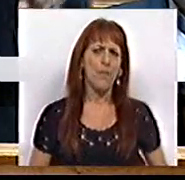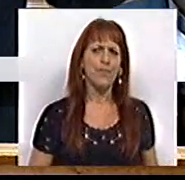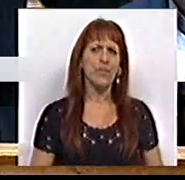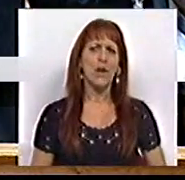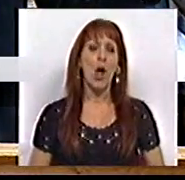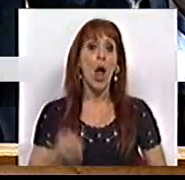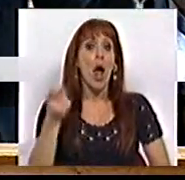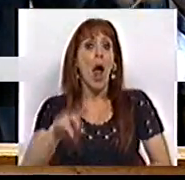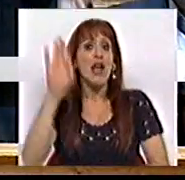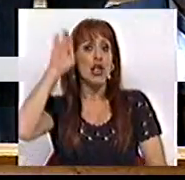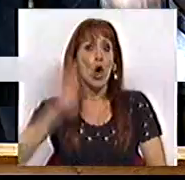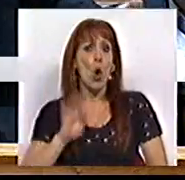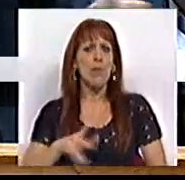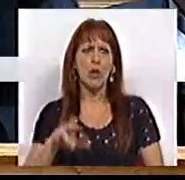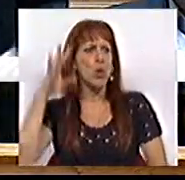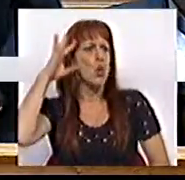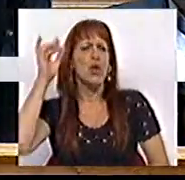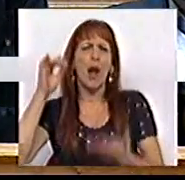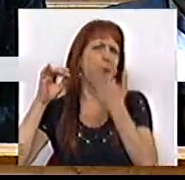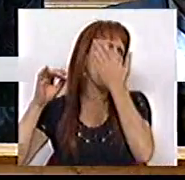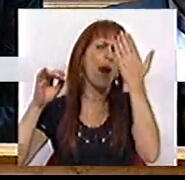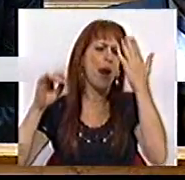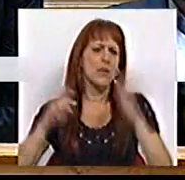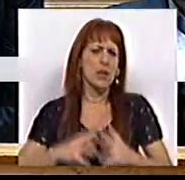aos antigos combatentes que nunca o esquecerão,